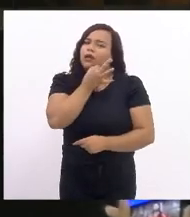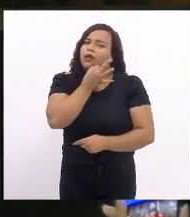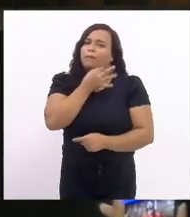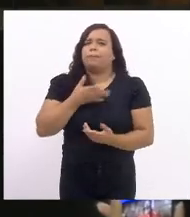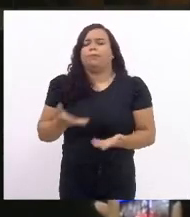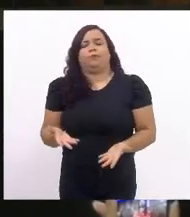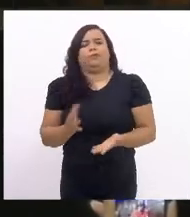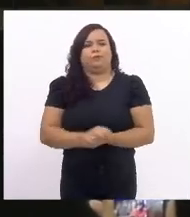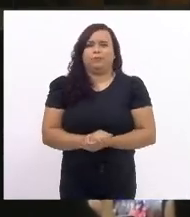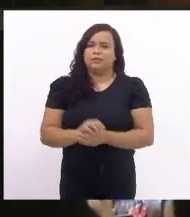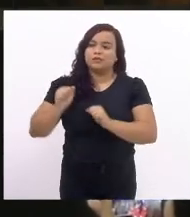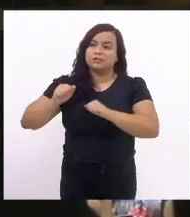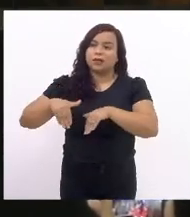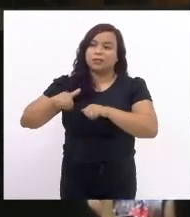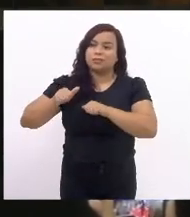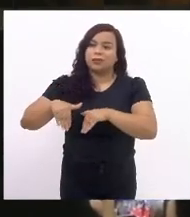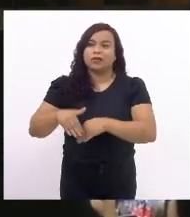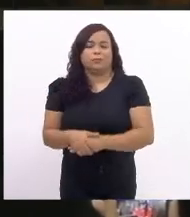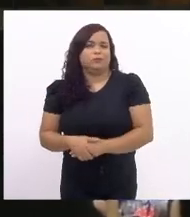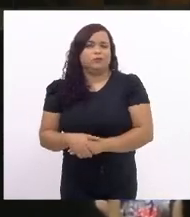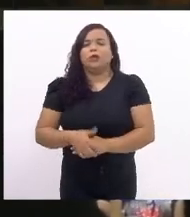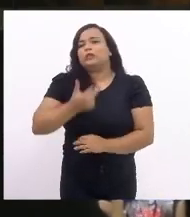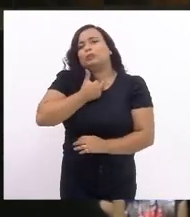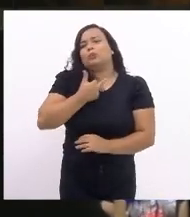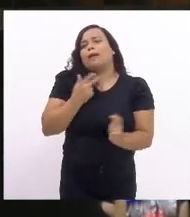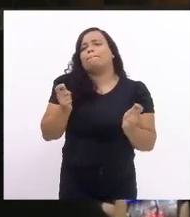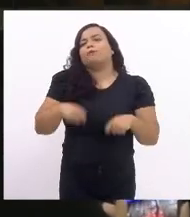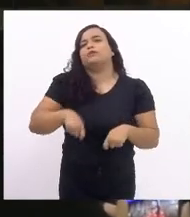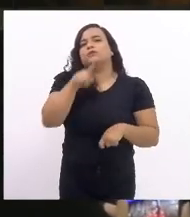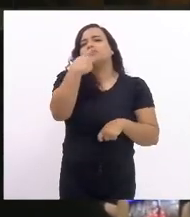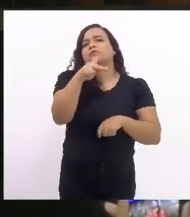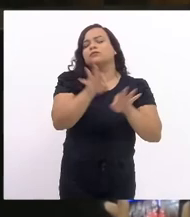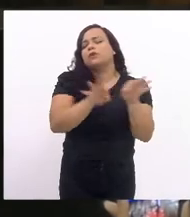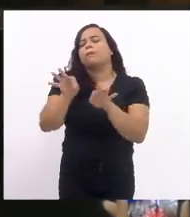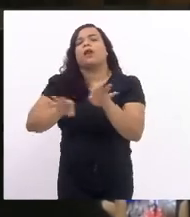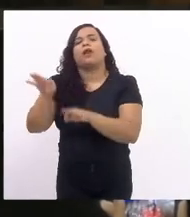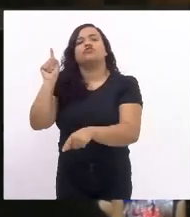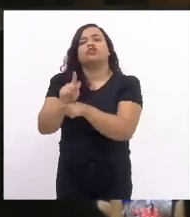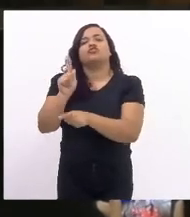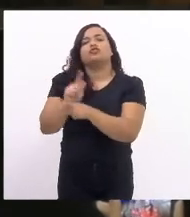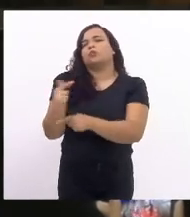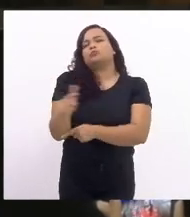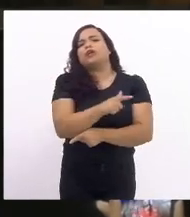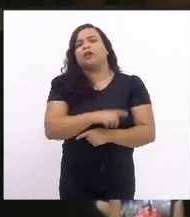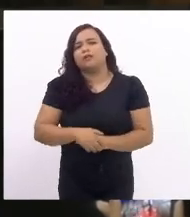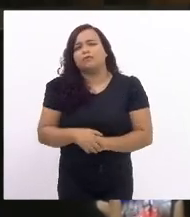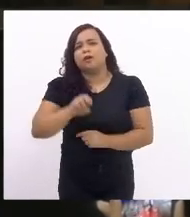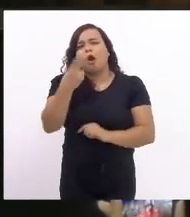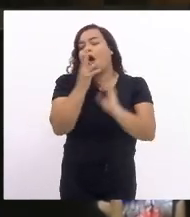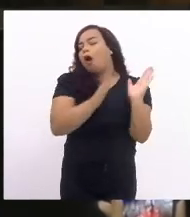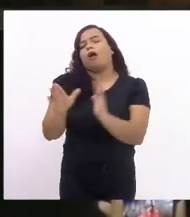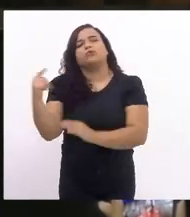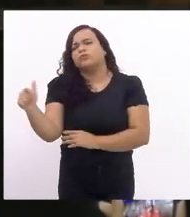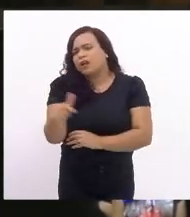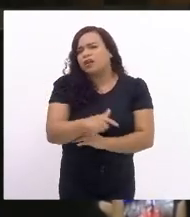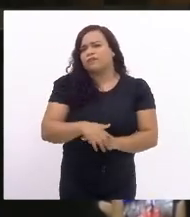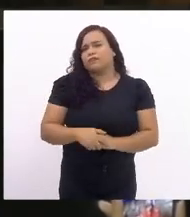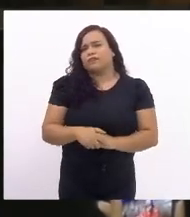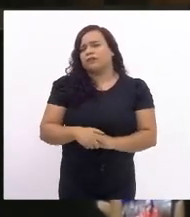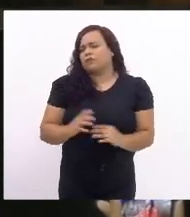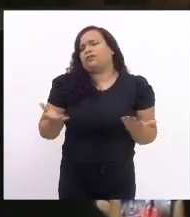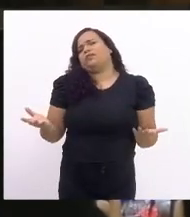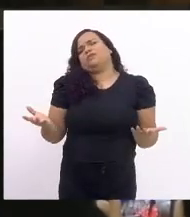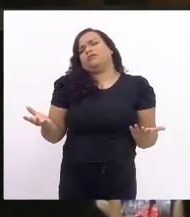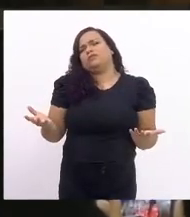possível que essa gestão não teve um planejamento, não teve uma organização para